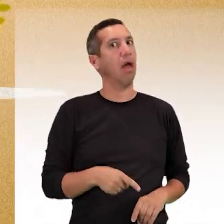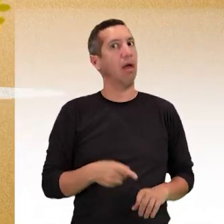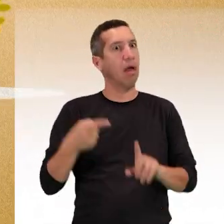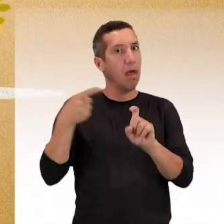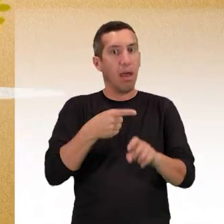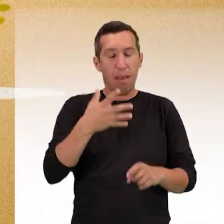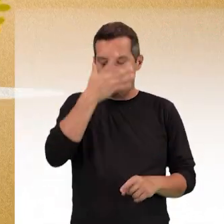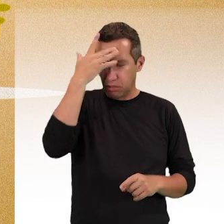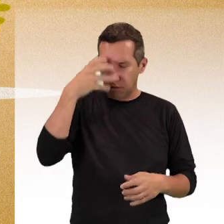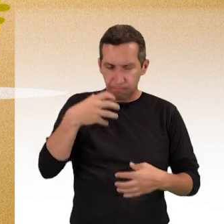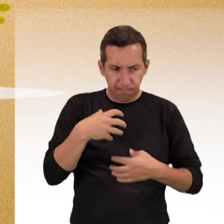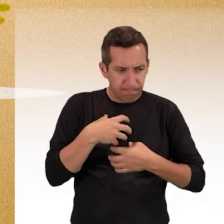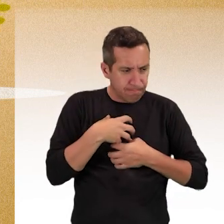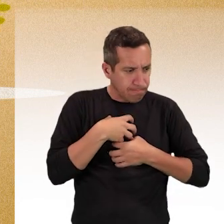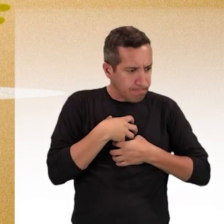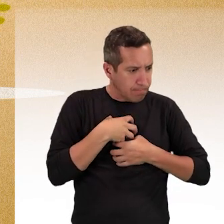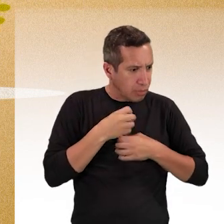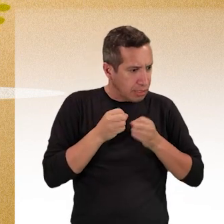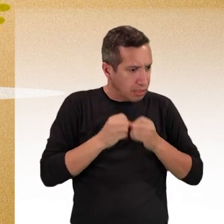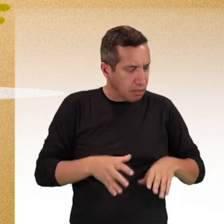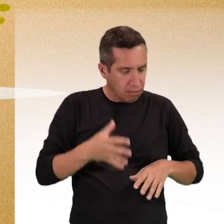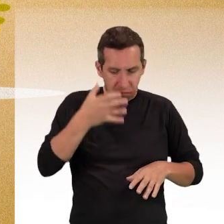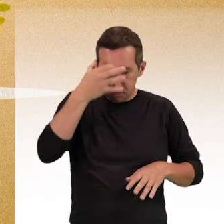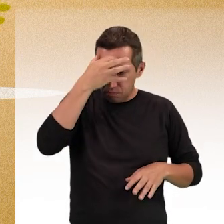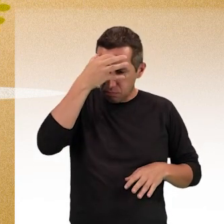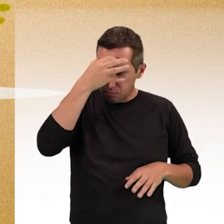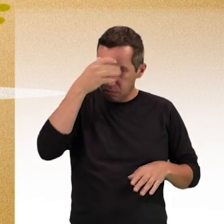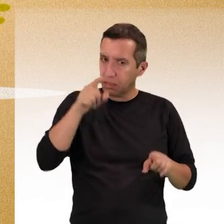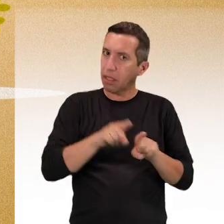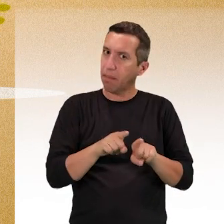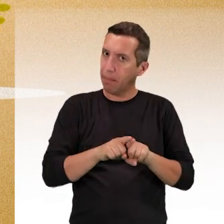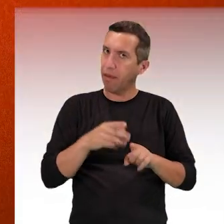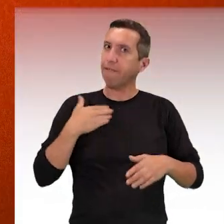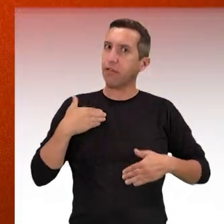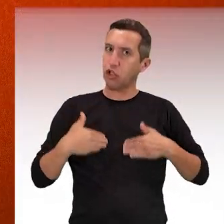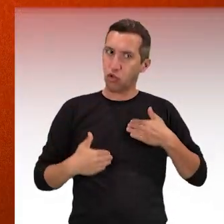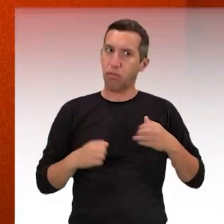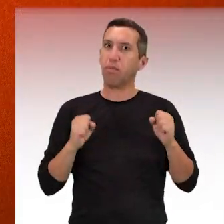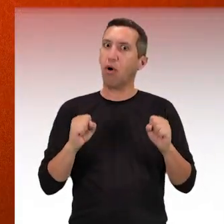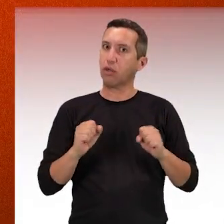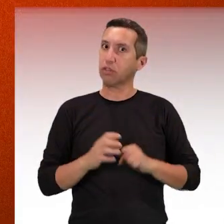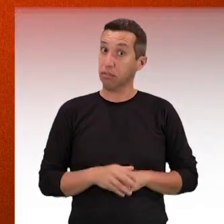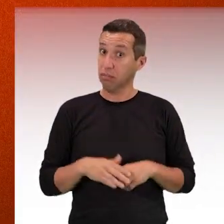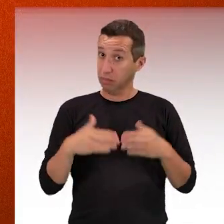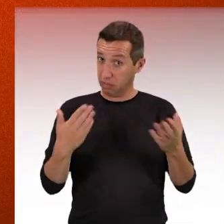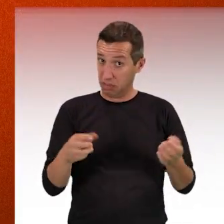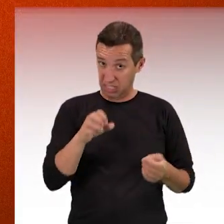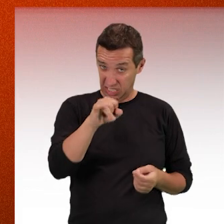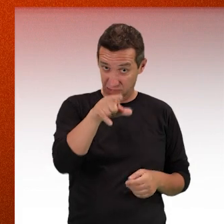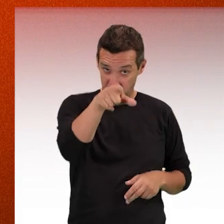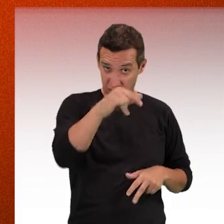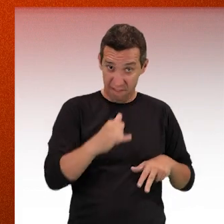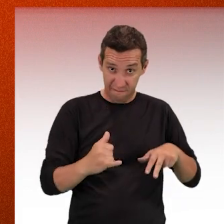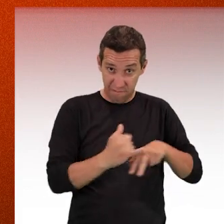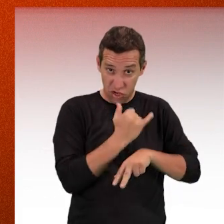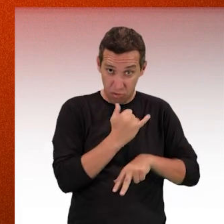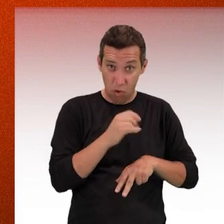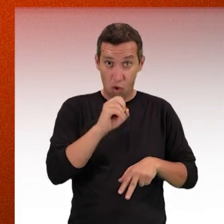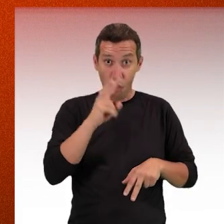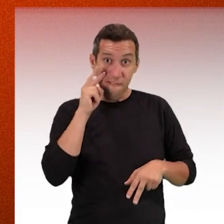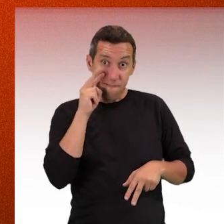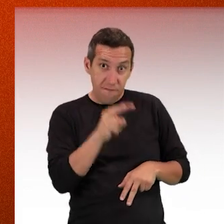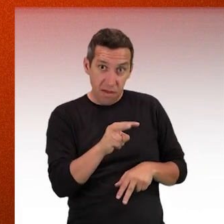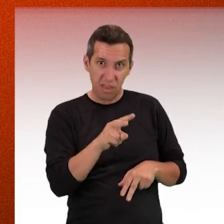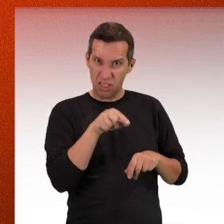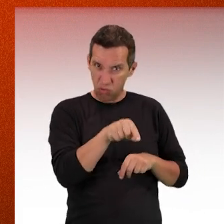desestabilizam a pessoa e podem causar danos psíquicos e até físicos. Portanto, se você for vítima ou se